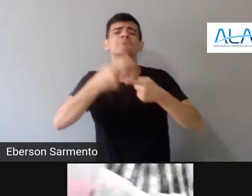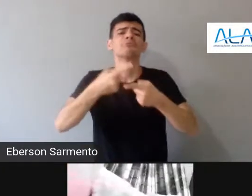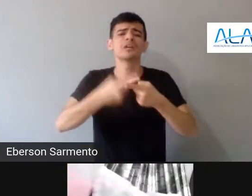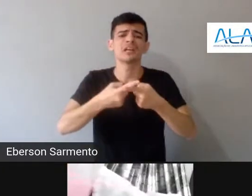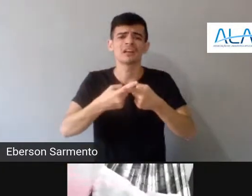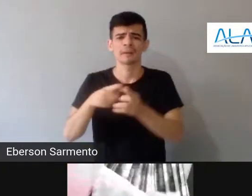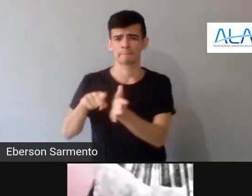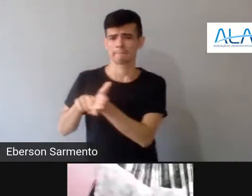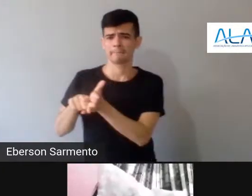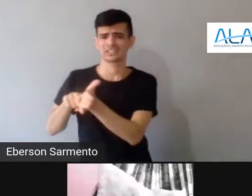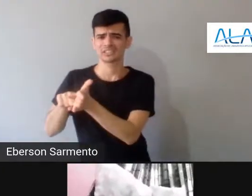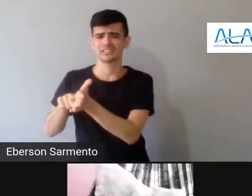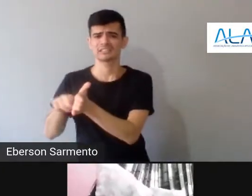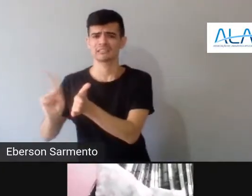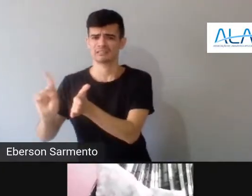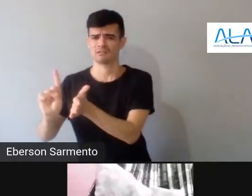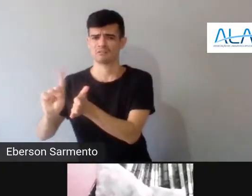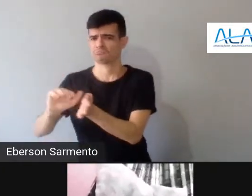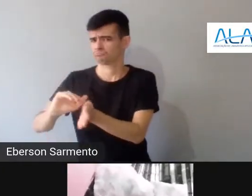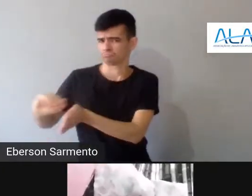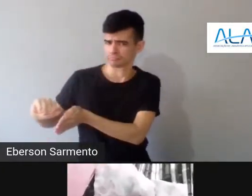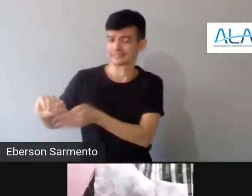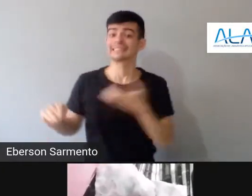Essa foi uma conversa que nós tivemos.